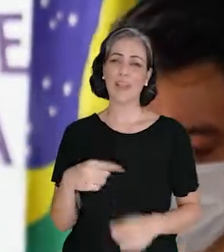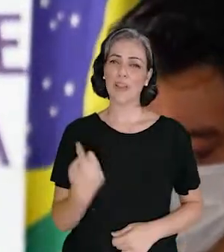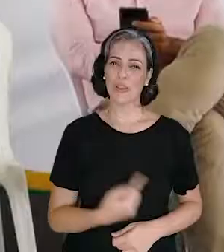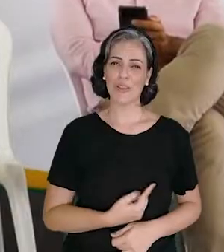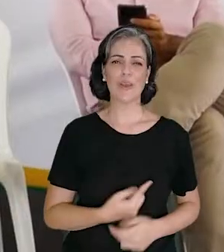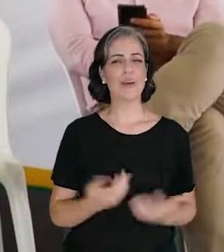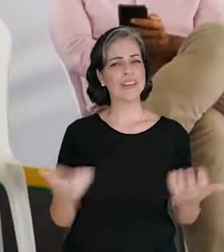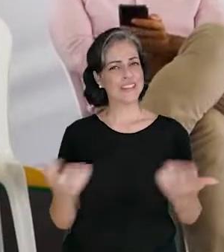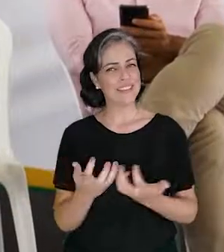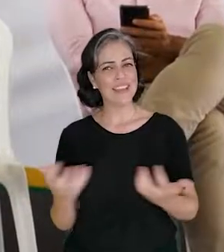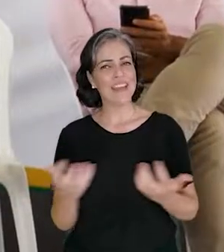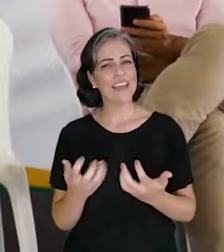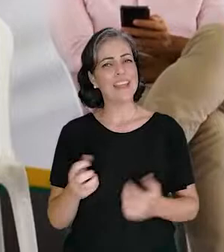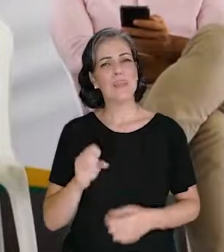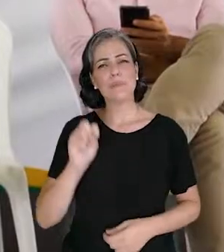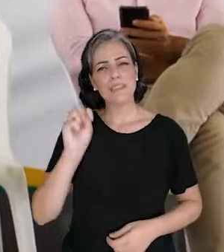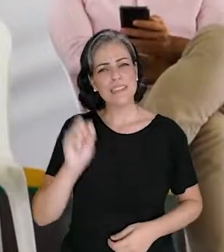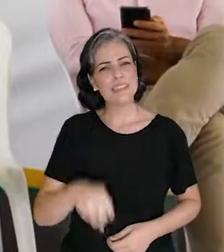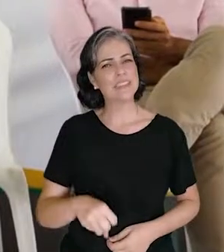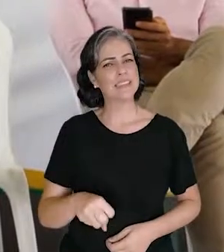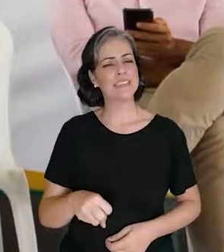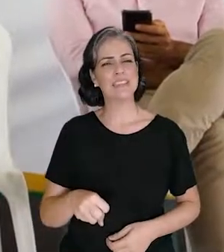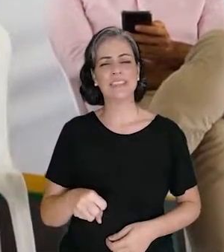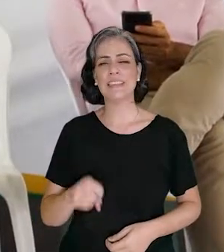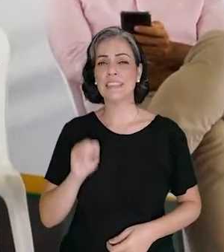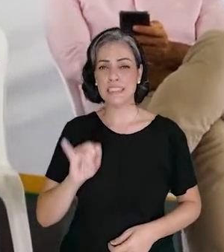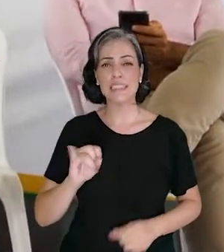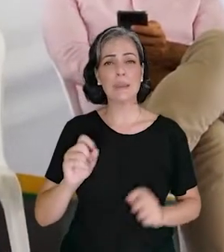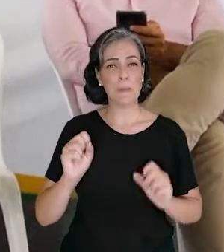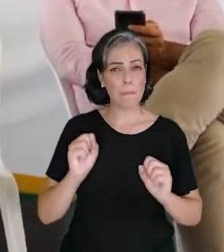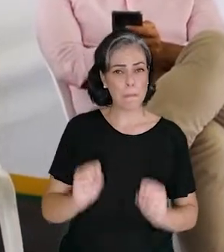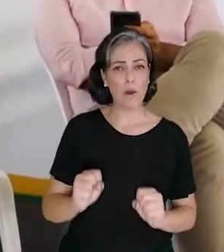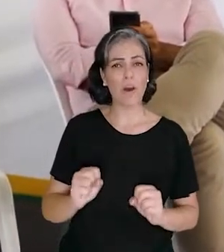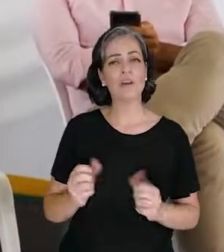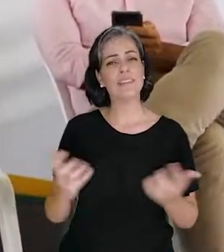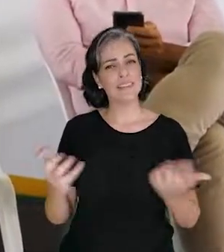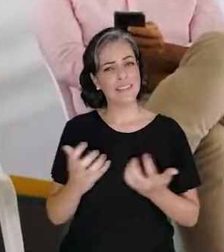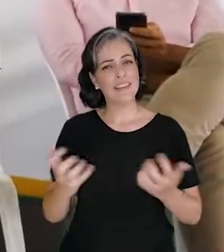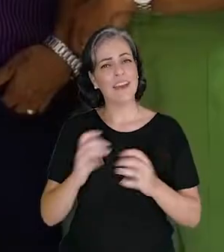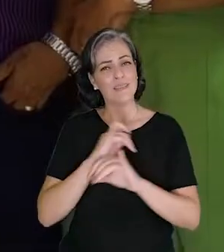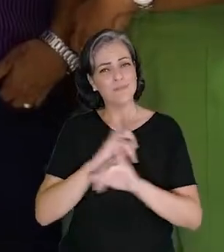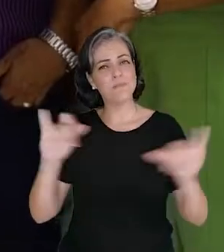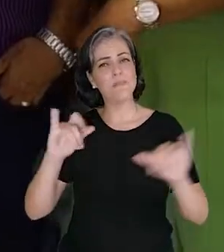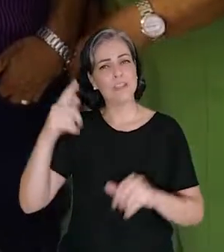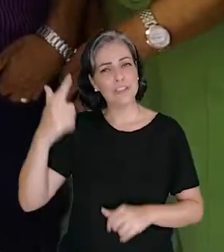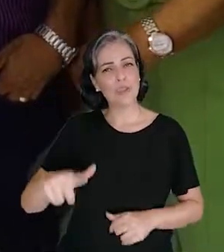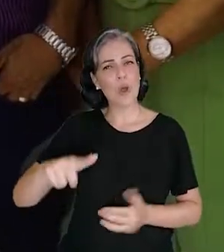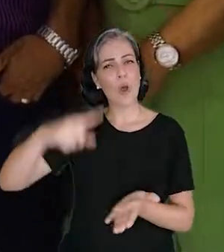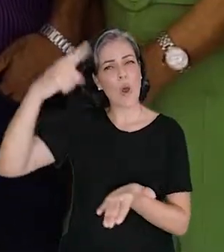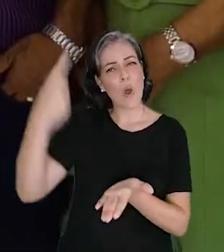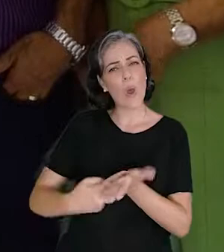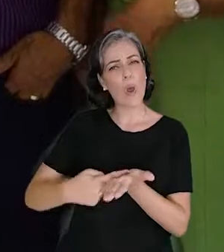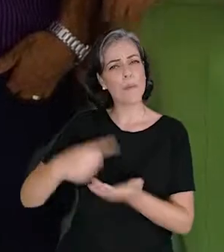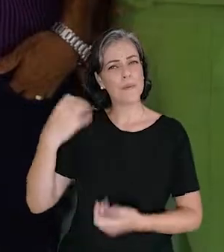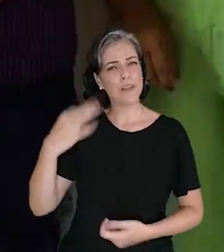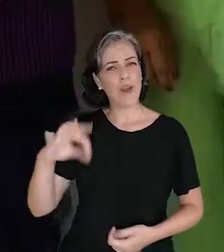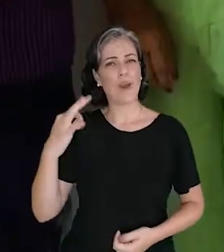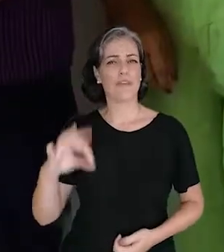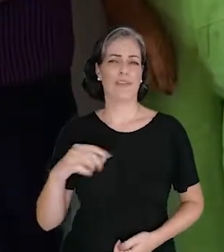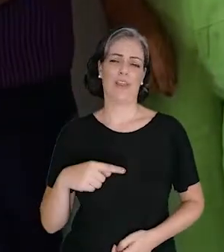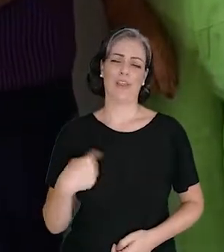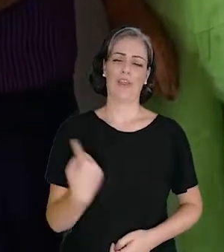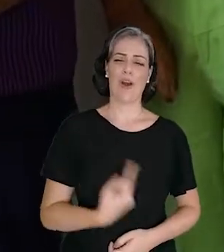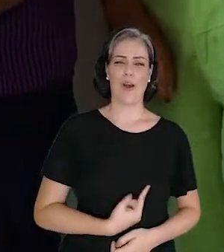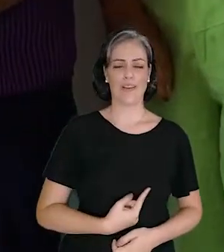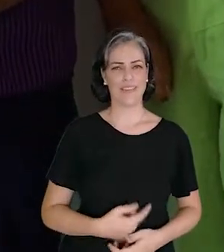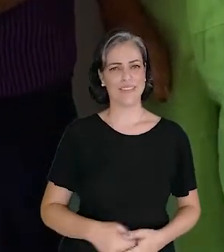que possível, reafirmarmos o nosso compromisso. Com as pessoas espalhadas por todo